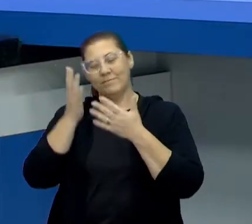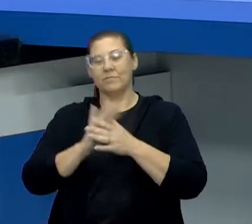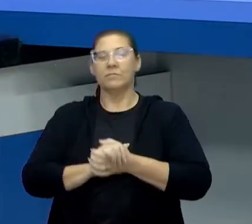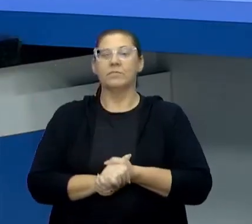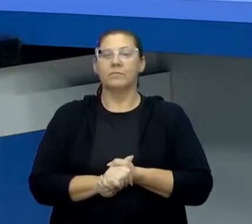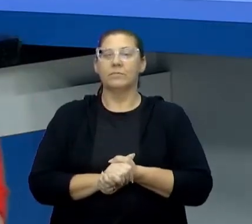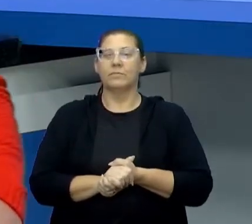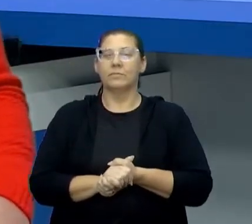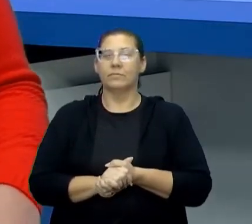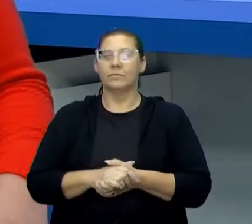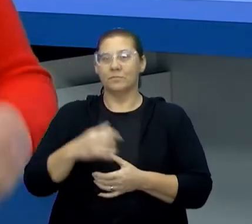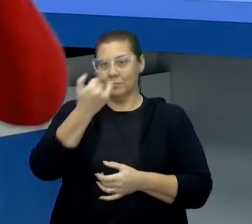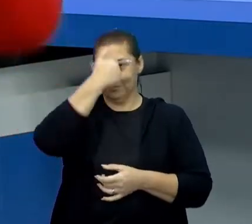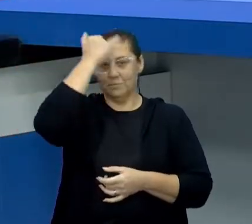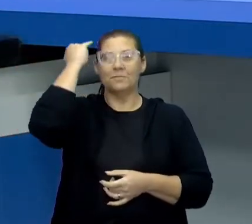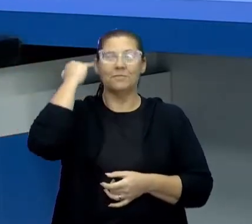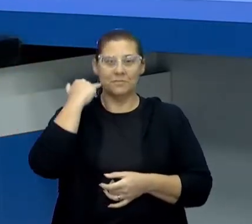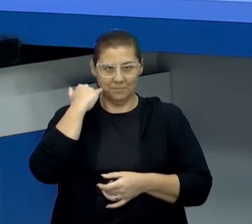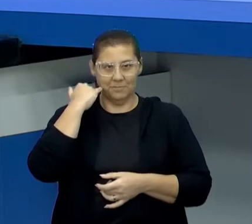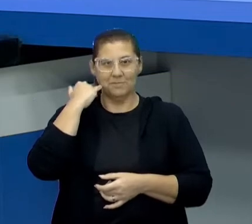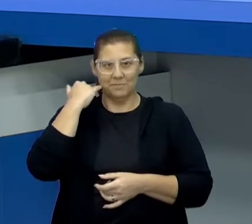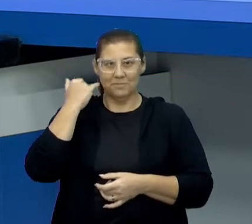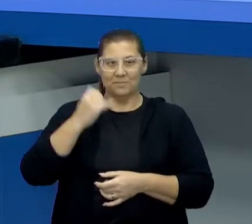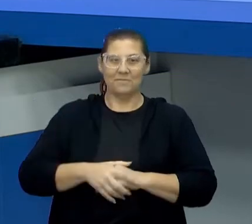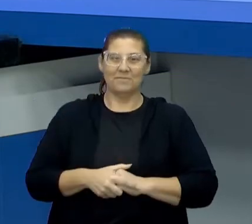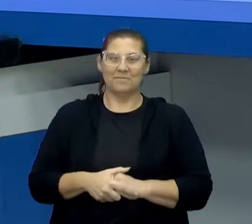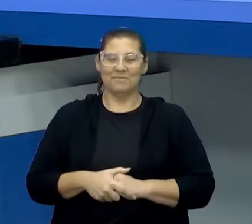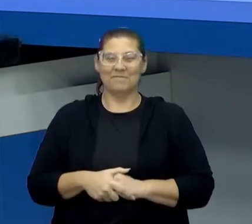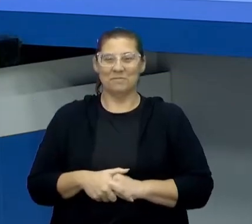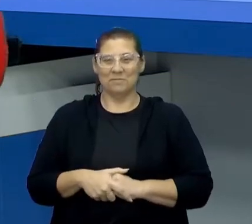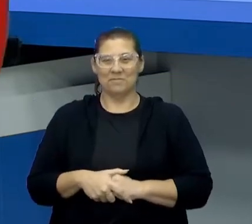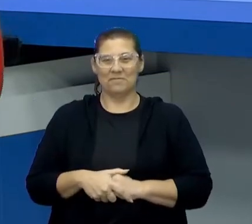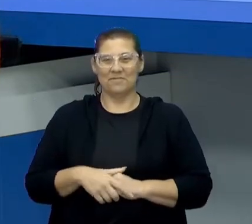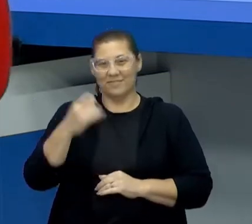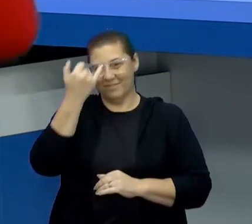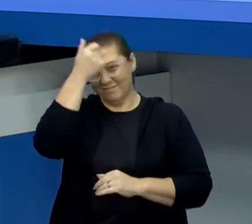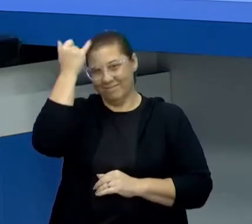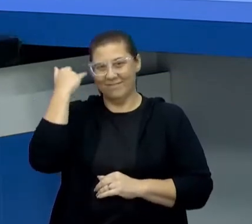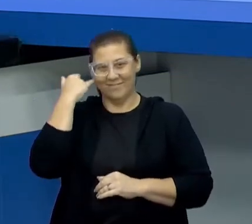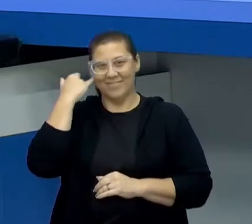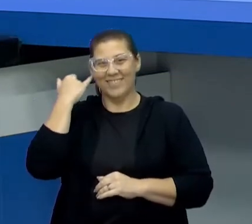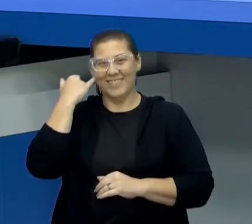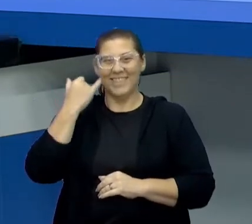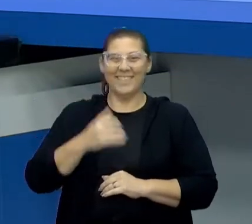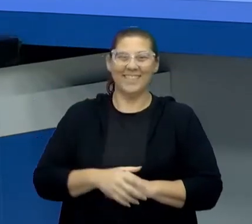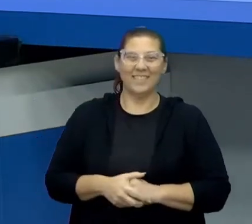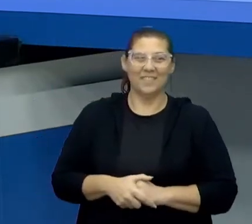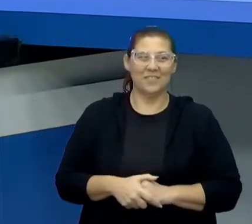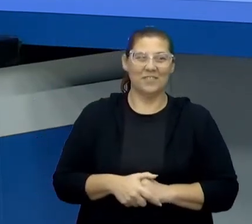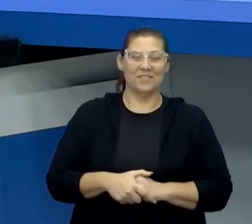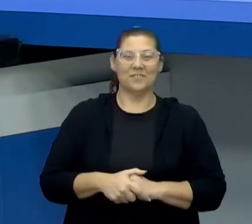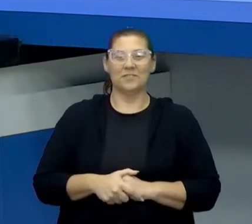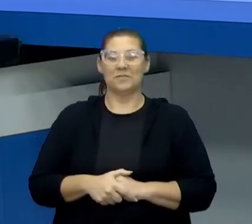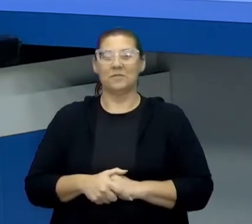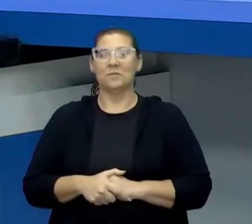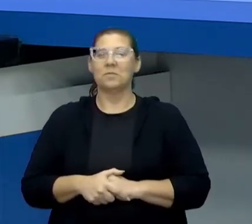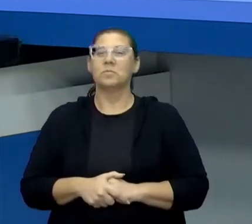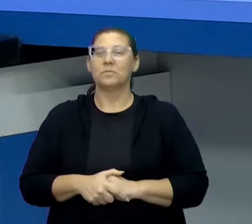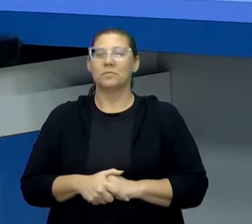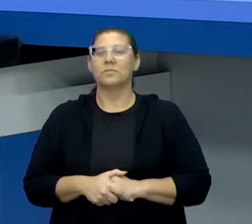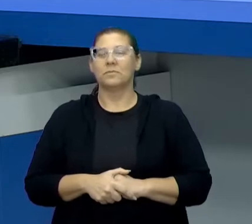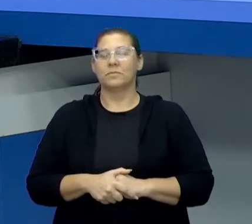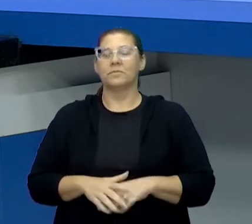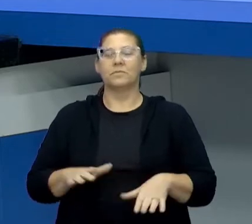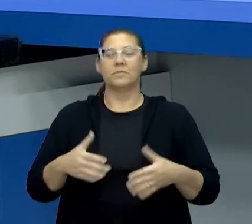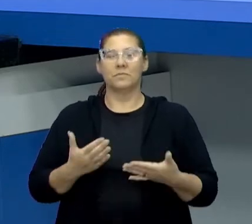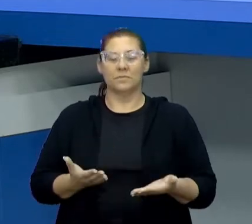Cristiane. Meu sinal é um ícone, topetinho. Hoje ele está bem caidinho, está murcho. Mas vamos pôr ele aqui. Esse é meu sinal.